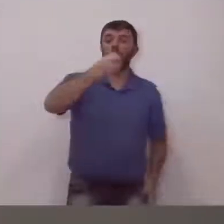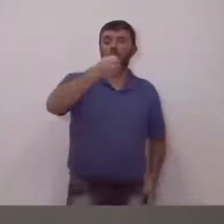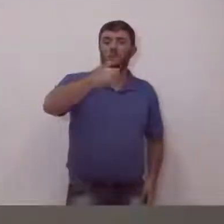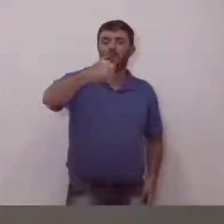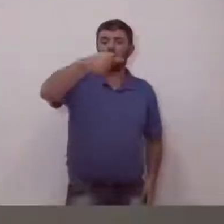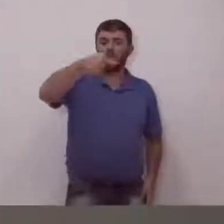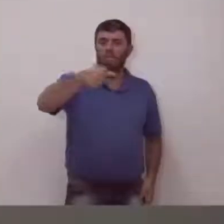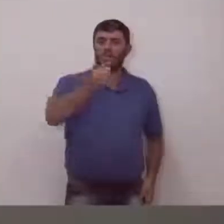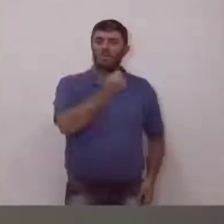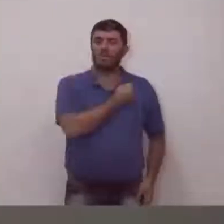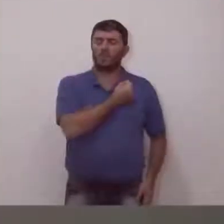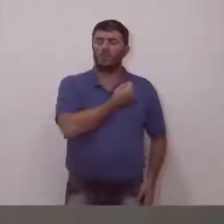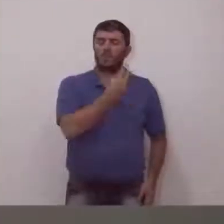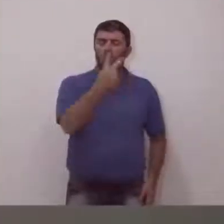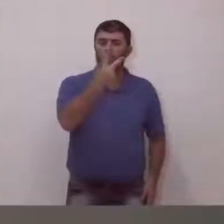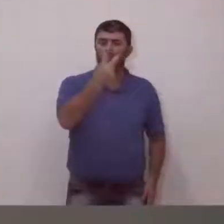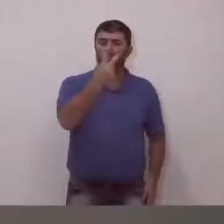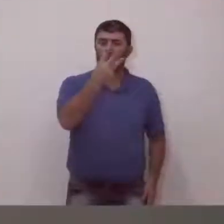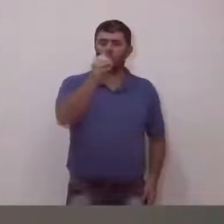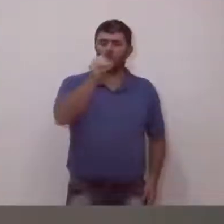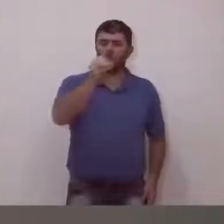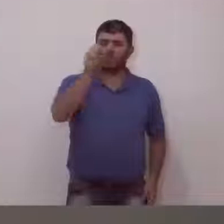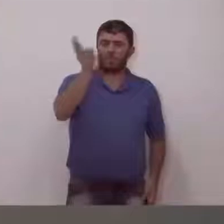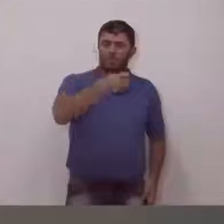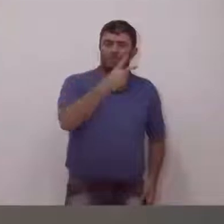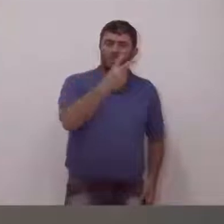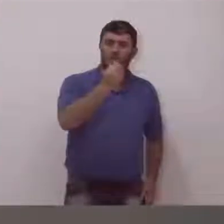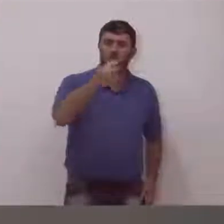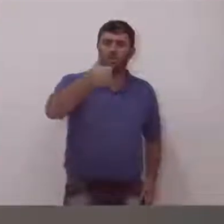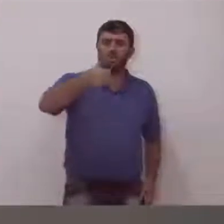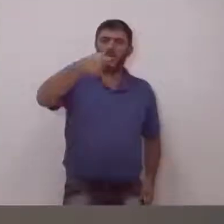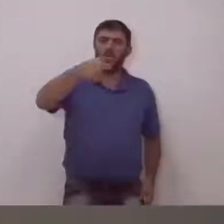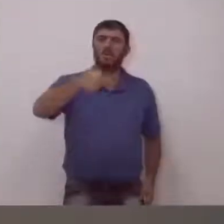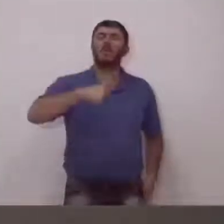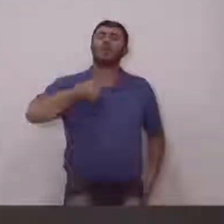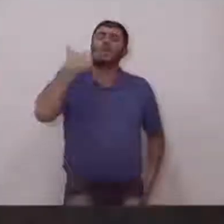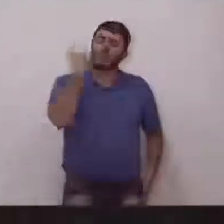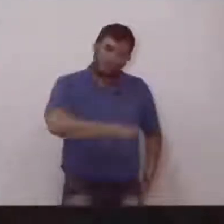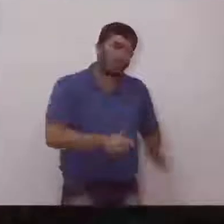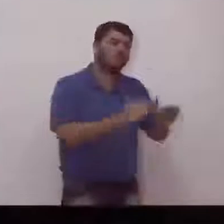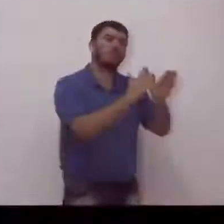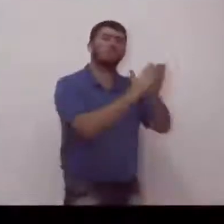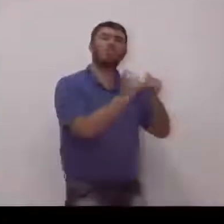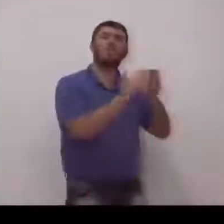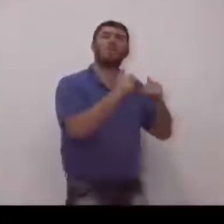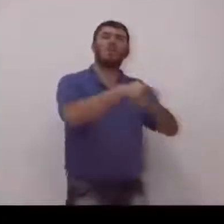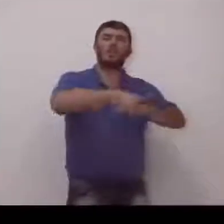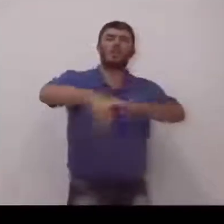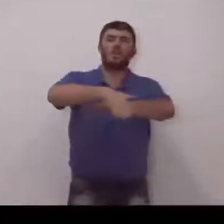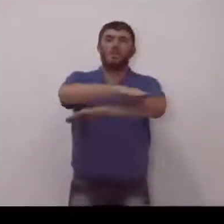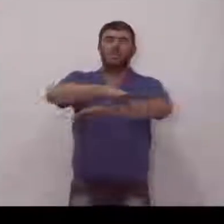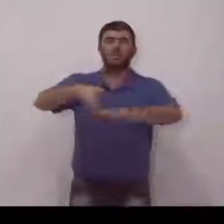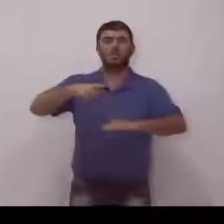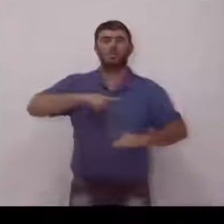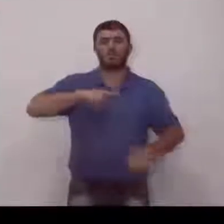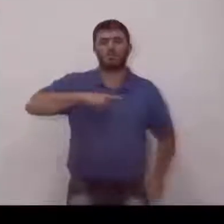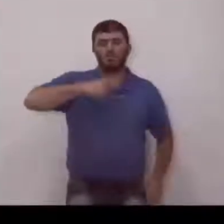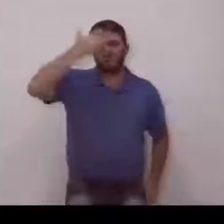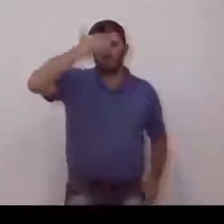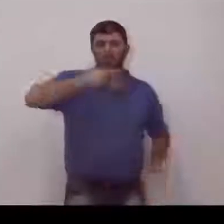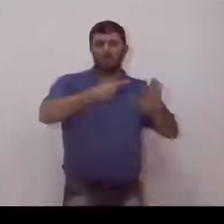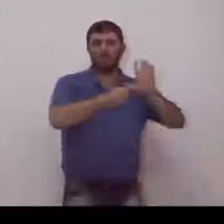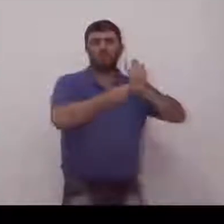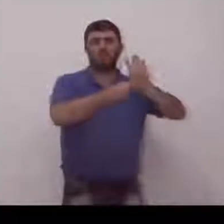230 de 2017, nós reiteramos essa indicação. Então, é a maneira com que o vereador... Está aí a